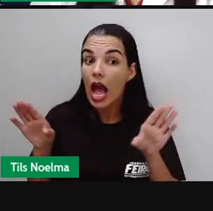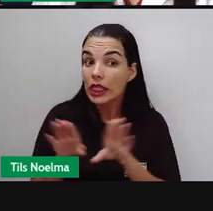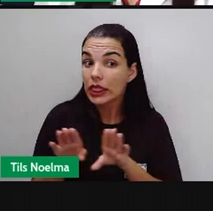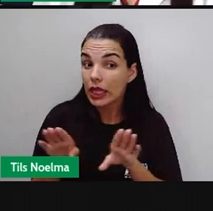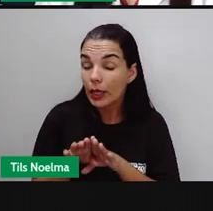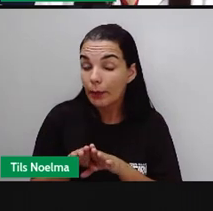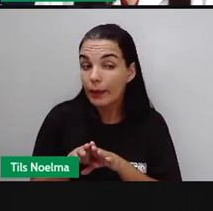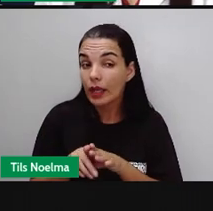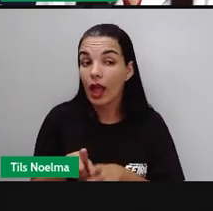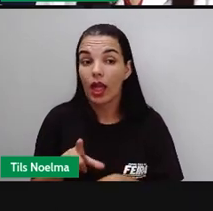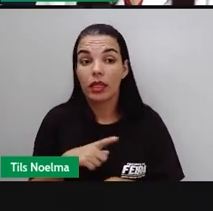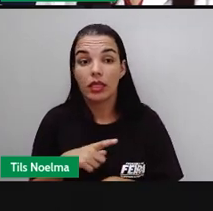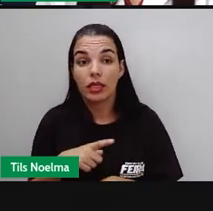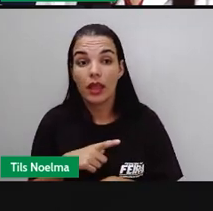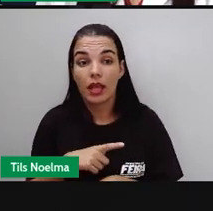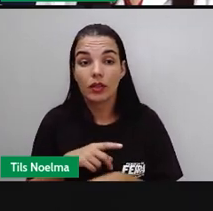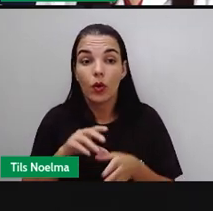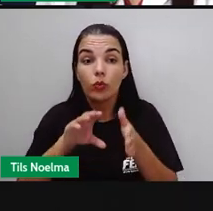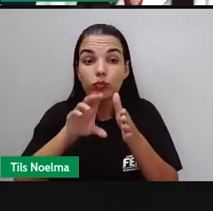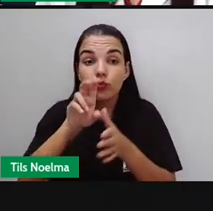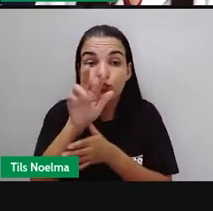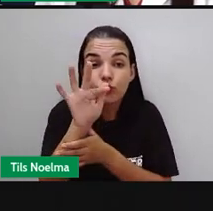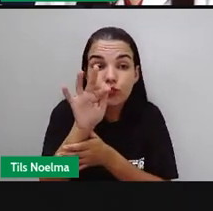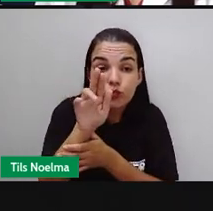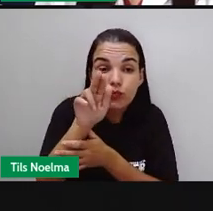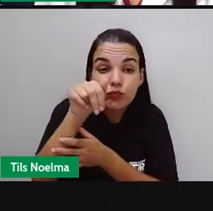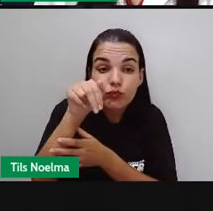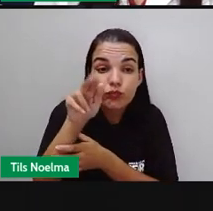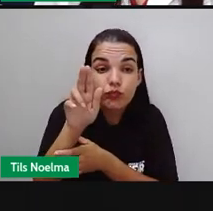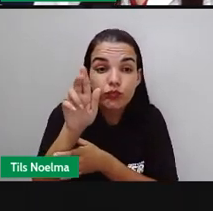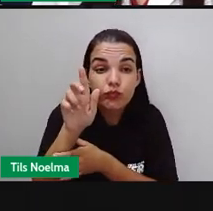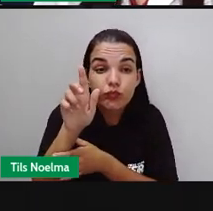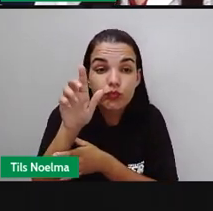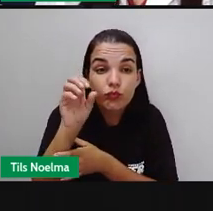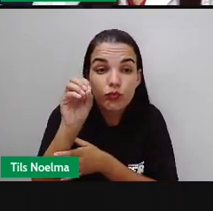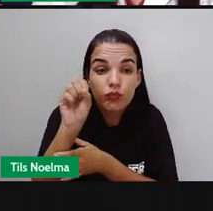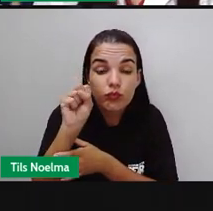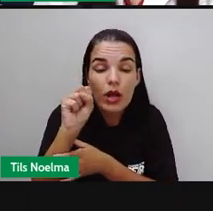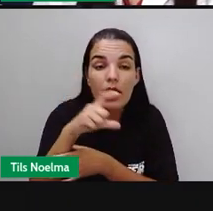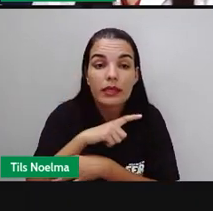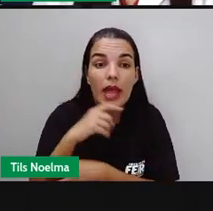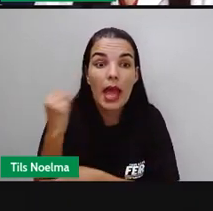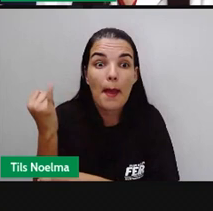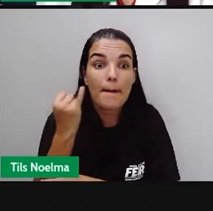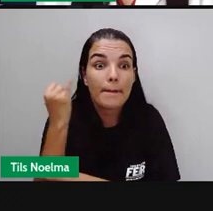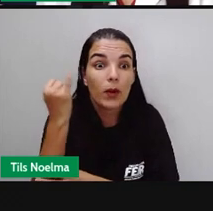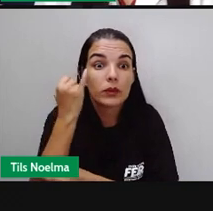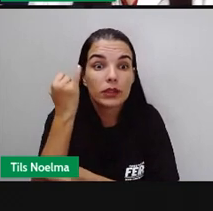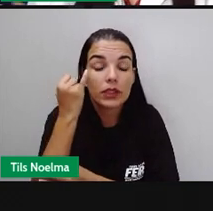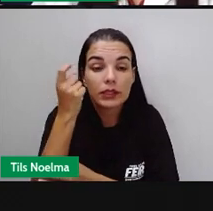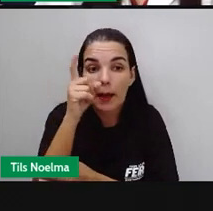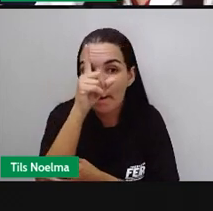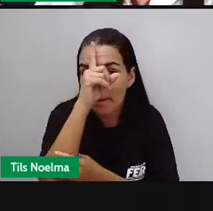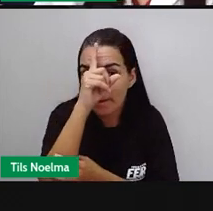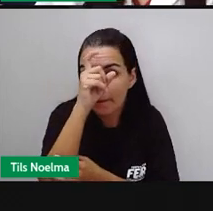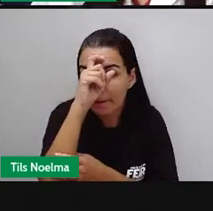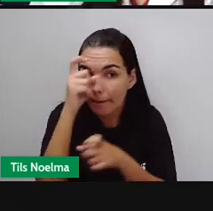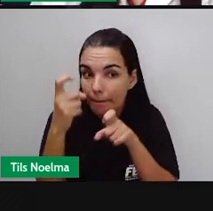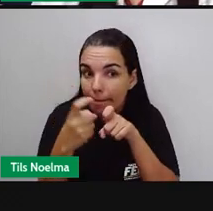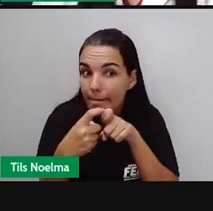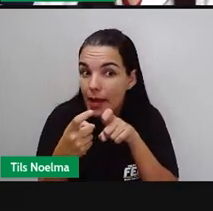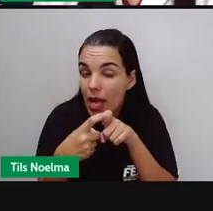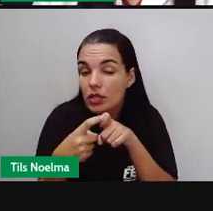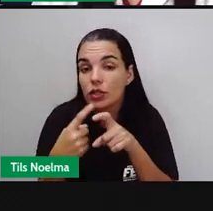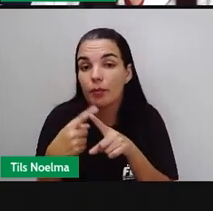Aí, a gente vai falar sobre os fungos também, como uma importância médica, seria